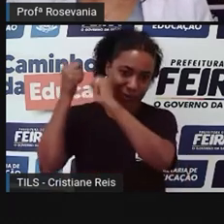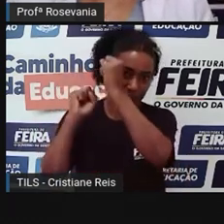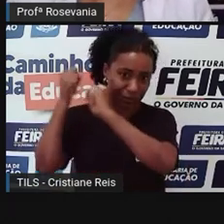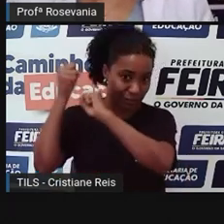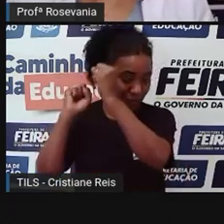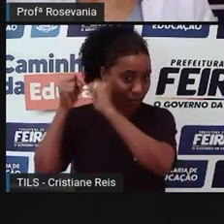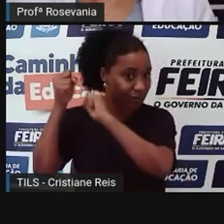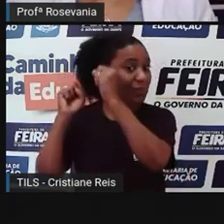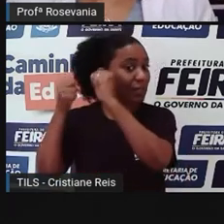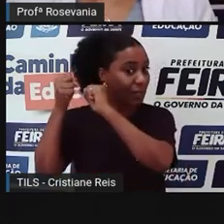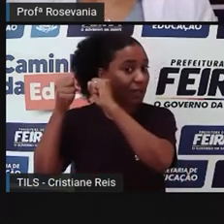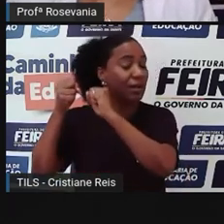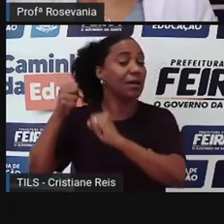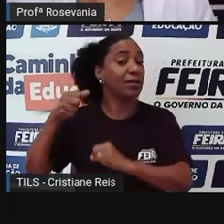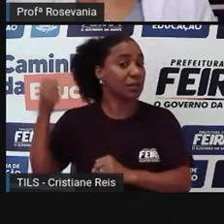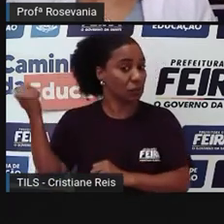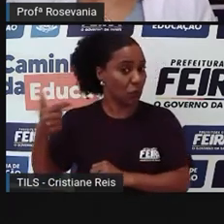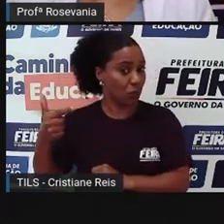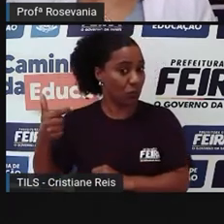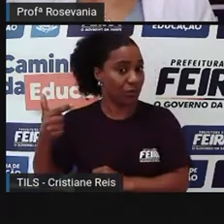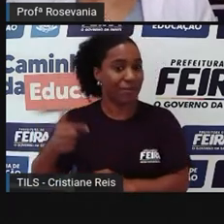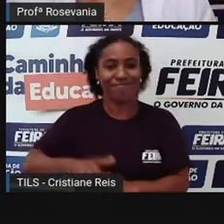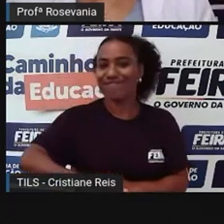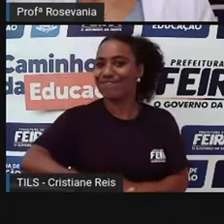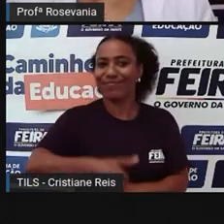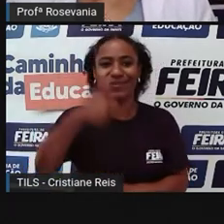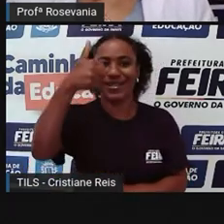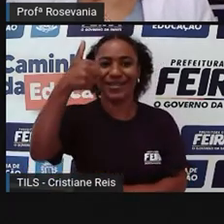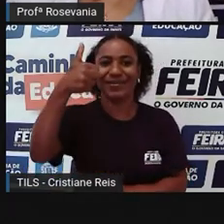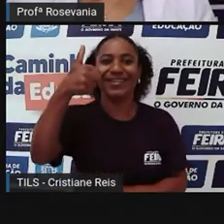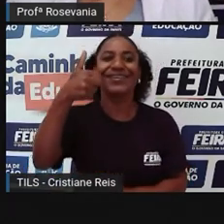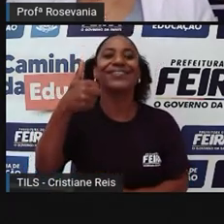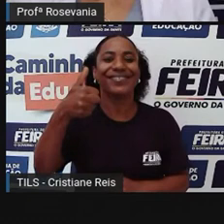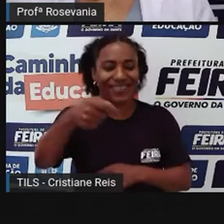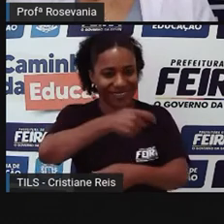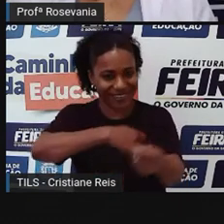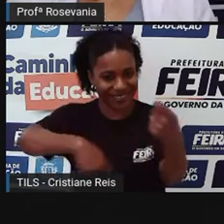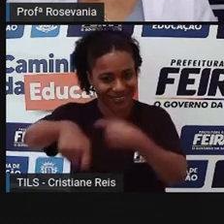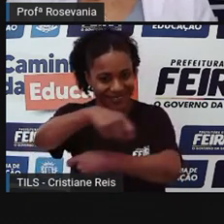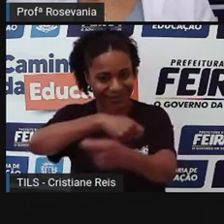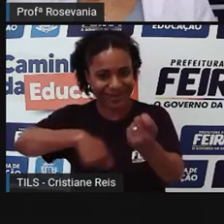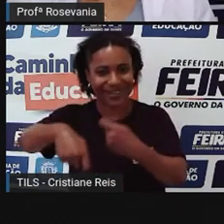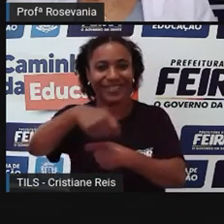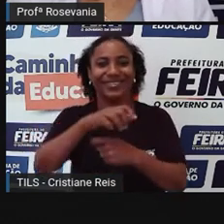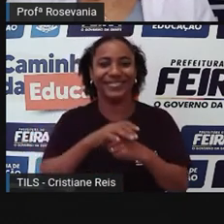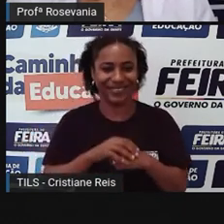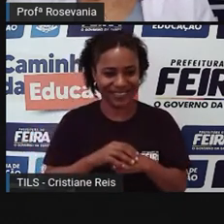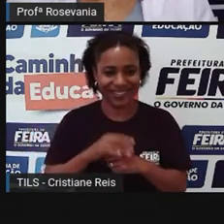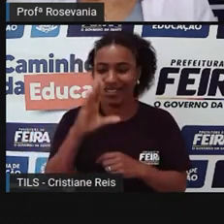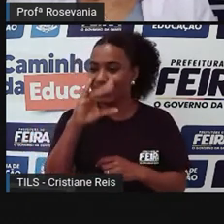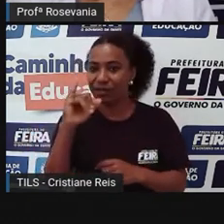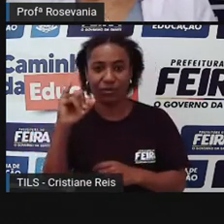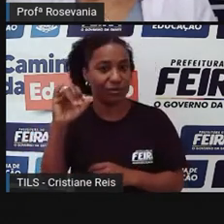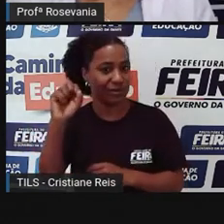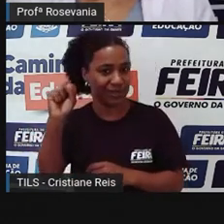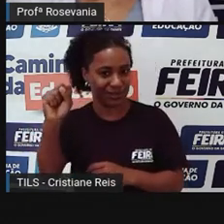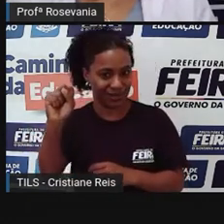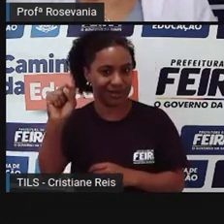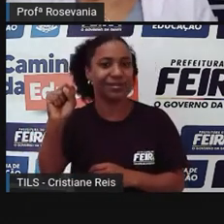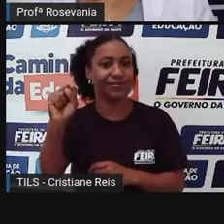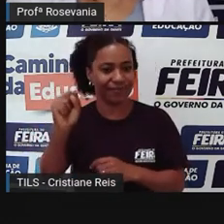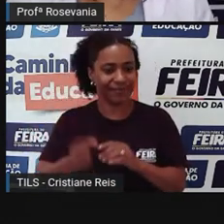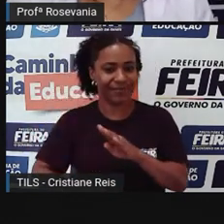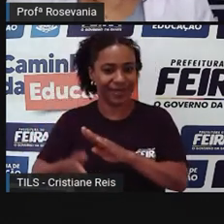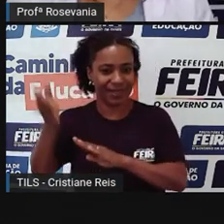aquela que a gente estava falando antes, a cidade conta com dois grandes polos industriais, o CIS, o Toma BR-324, e em